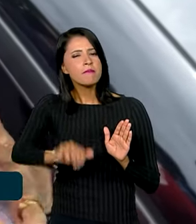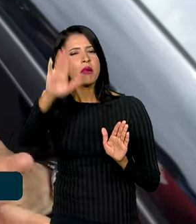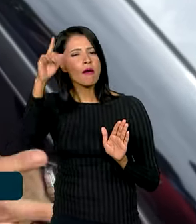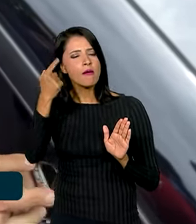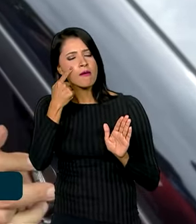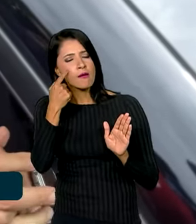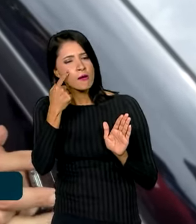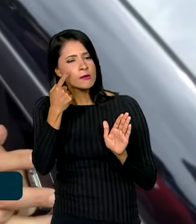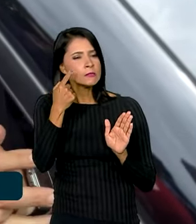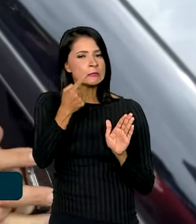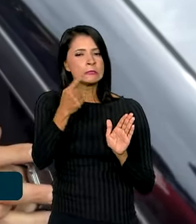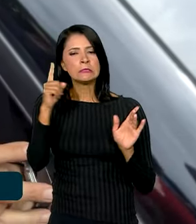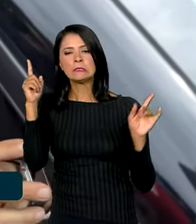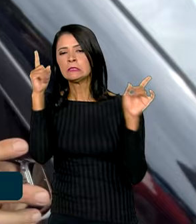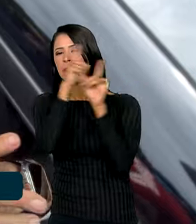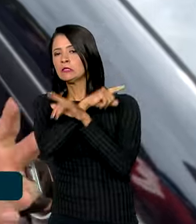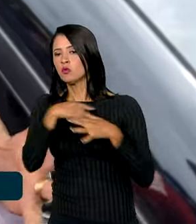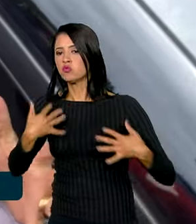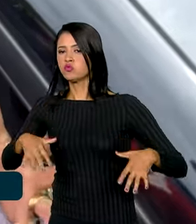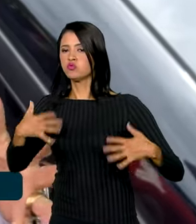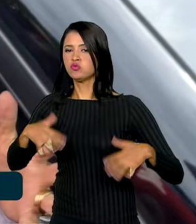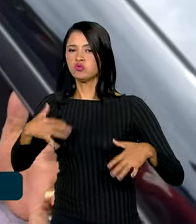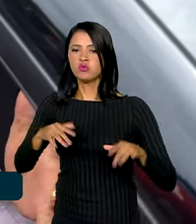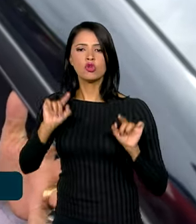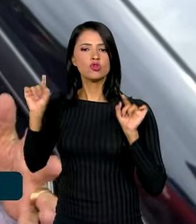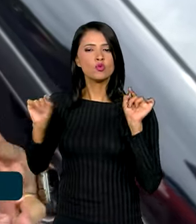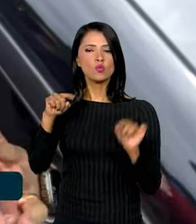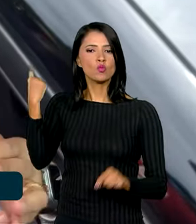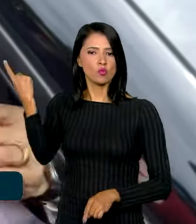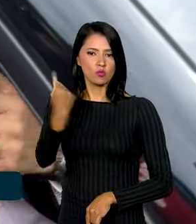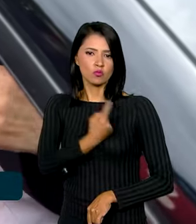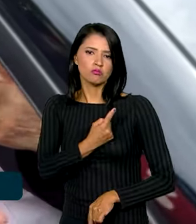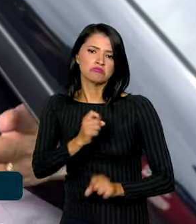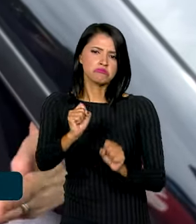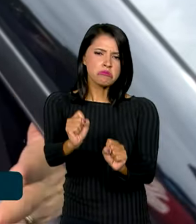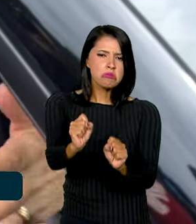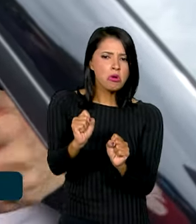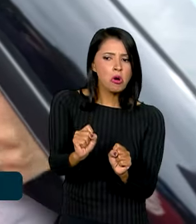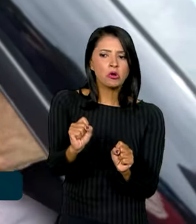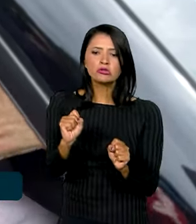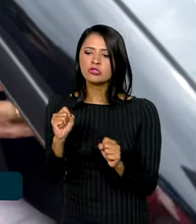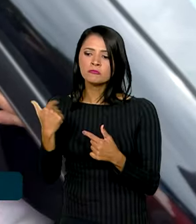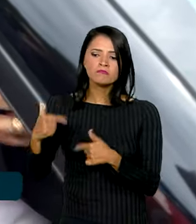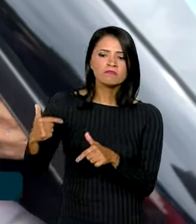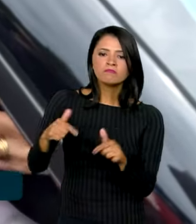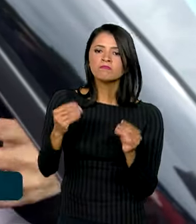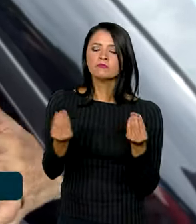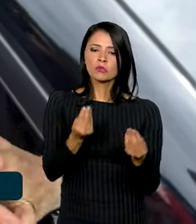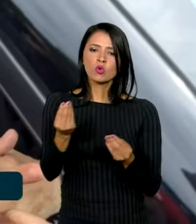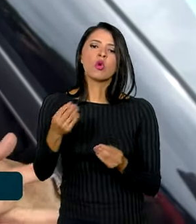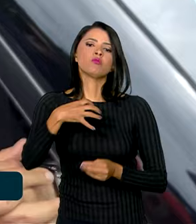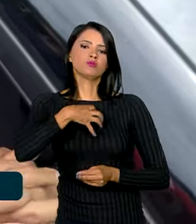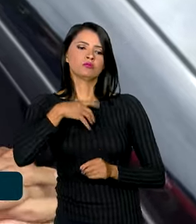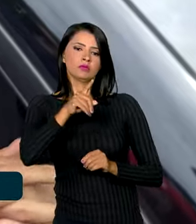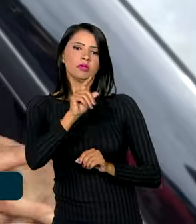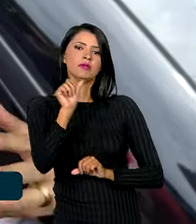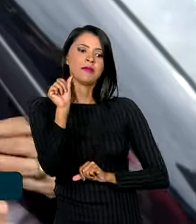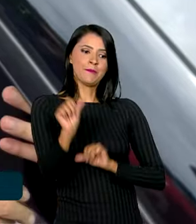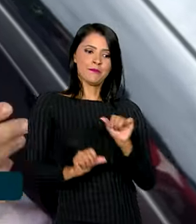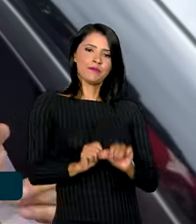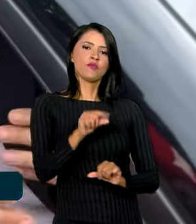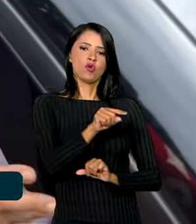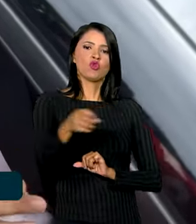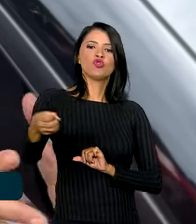tensos e o que a gente pode fazer de tal forma que se transforme